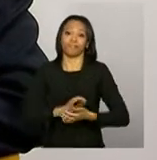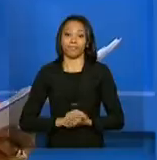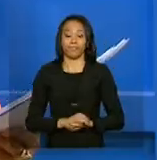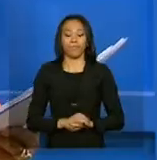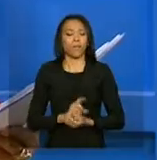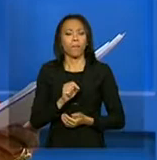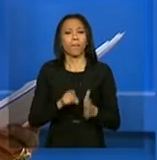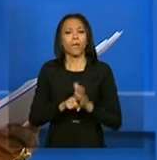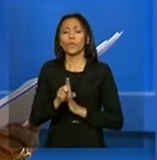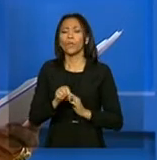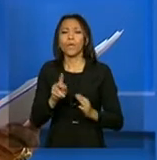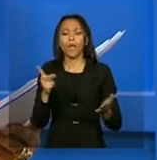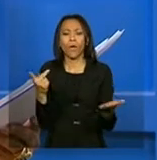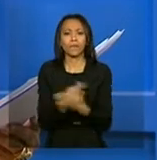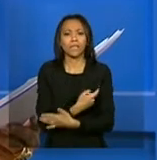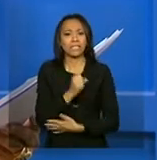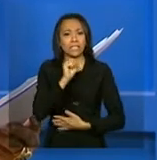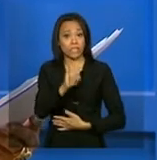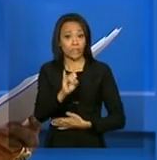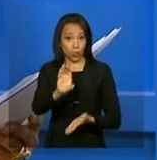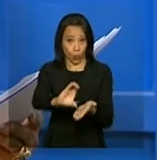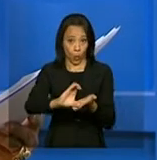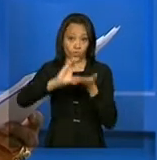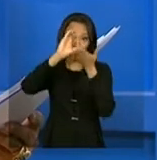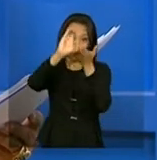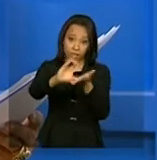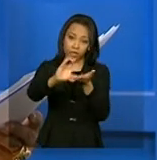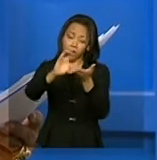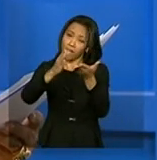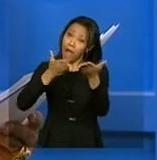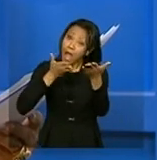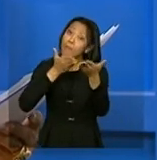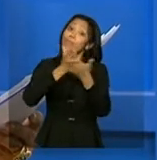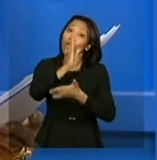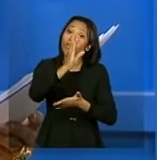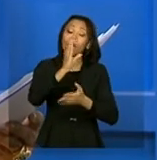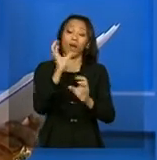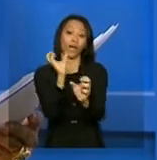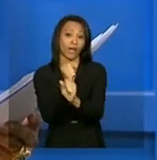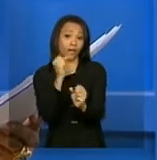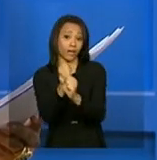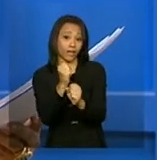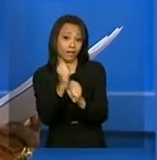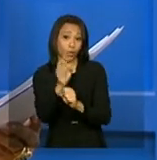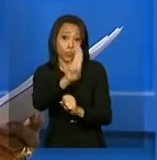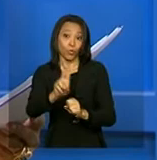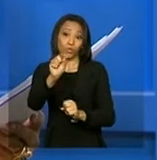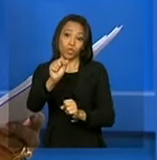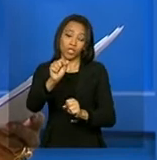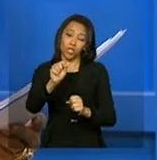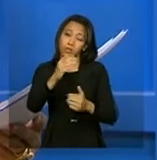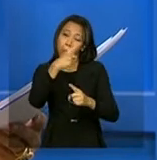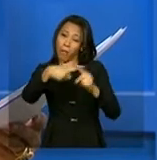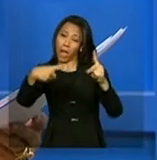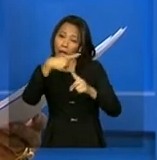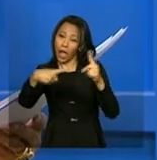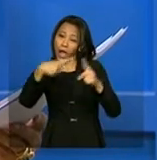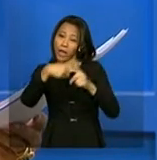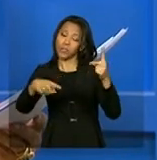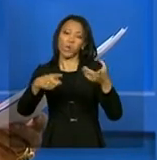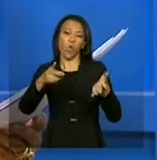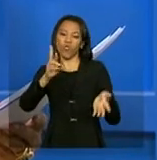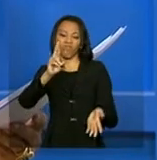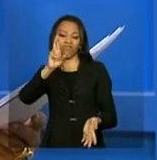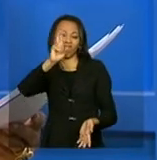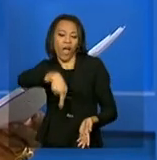acontece se o Conselho aprovar parcialmente as contas ou a rejeitar por completo,